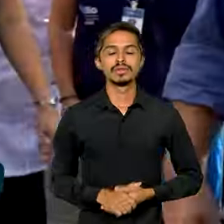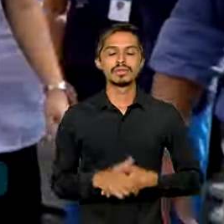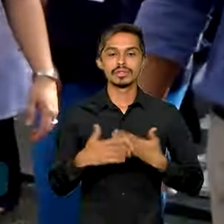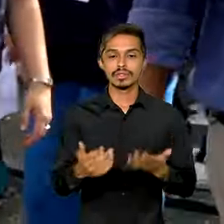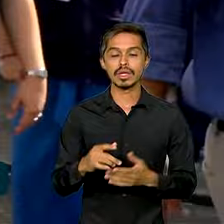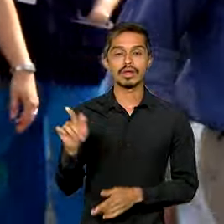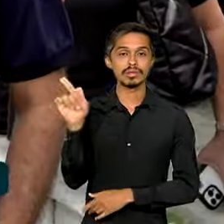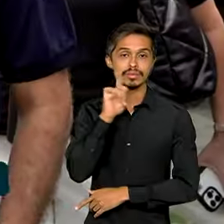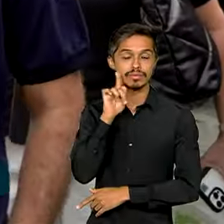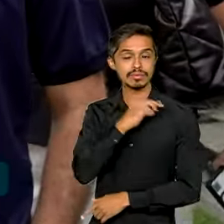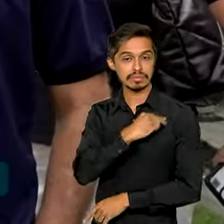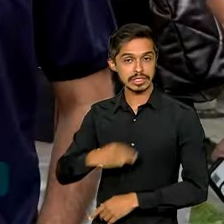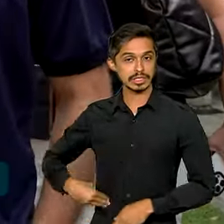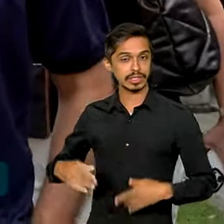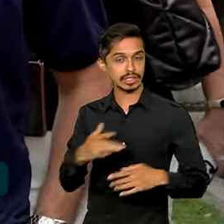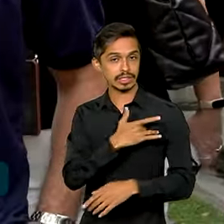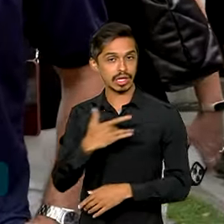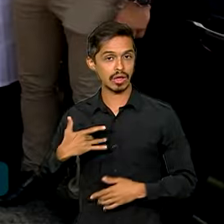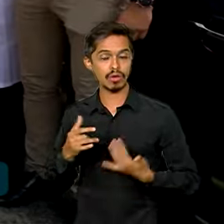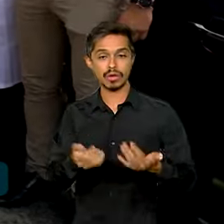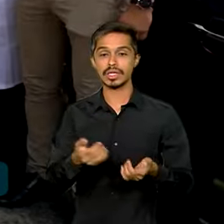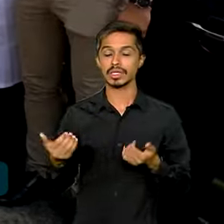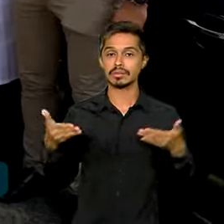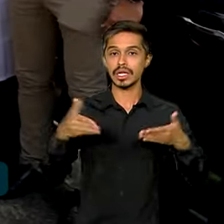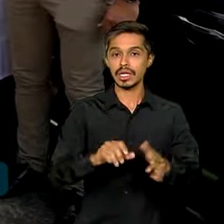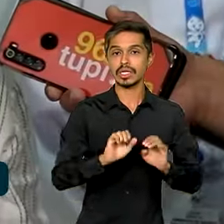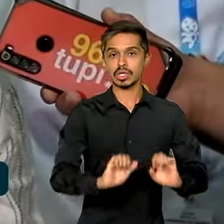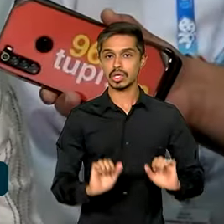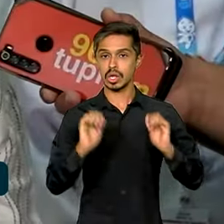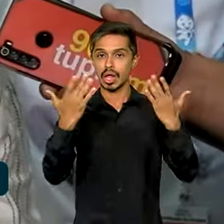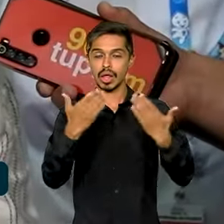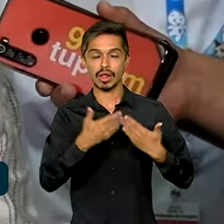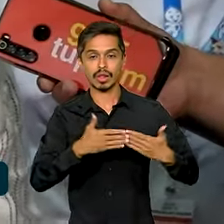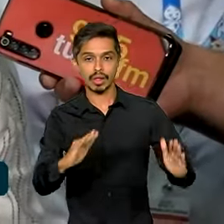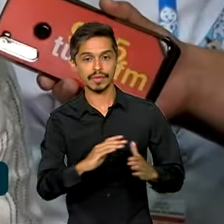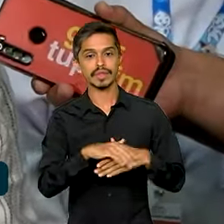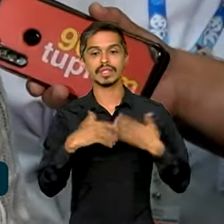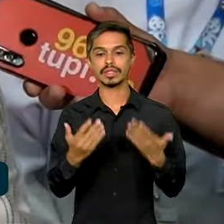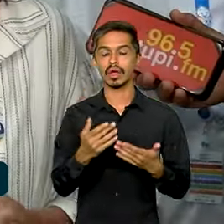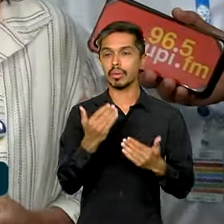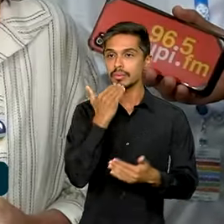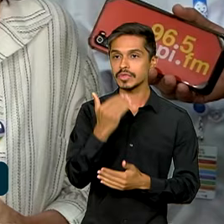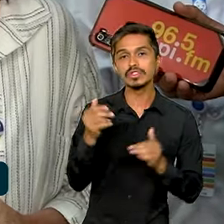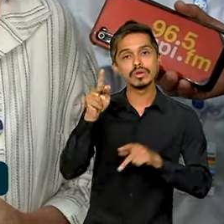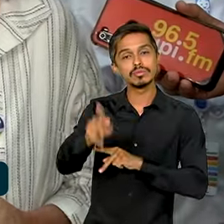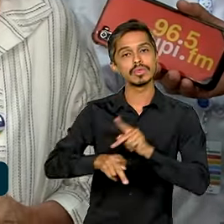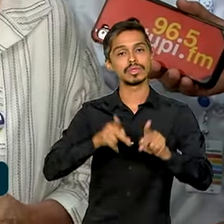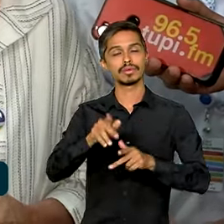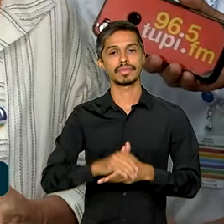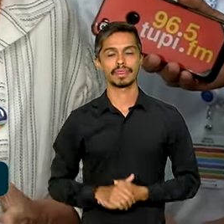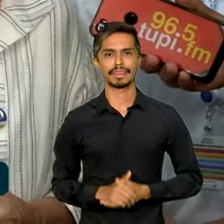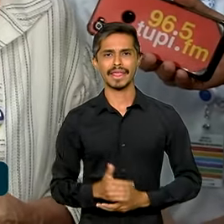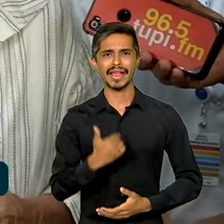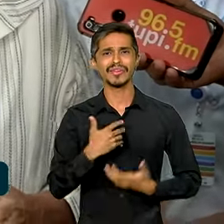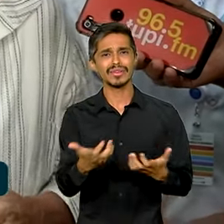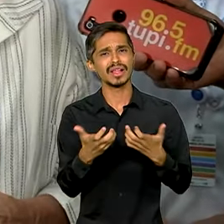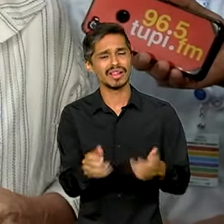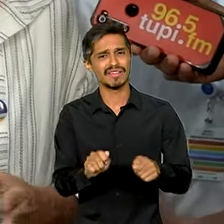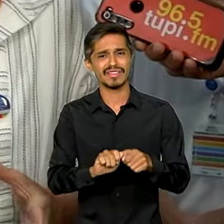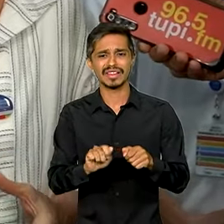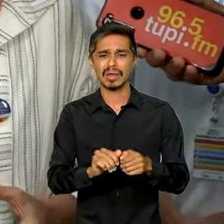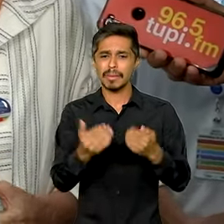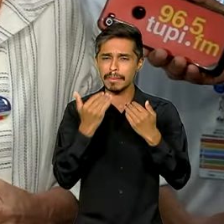Saúde, Nisa Trindade, participou da inauguração da unidade e fez um apelo à população. Eu quero fazer um apelo